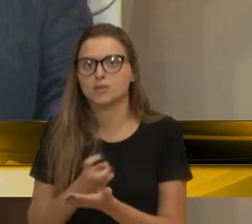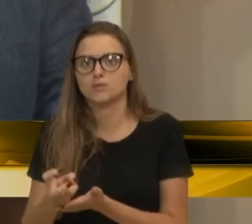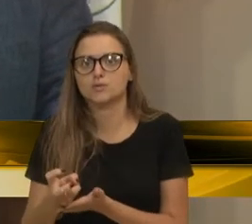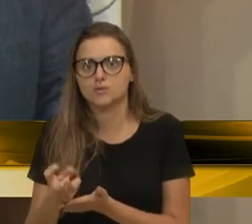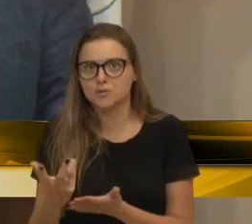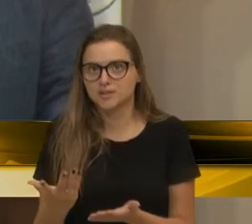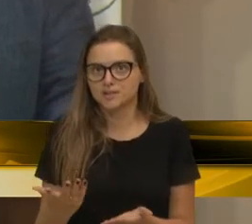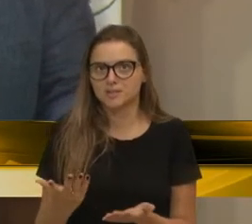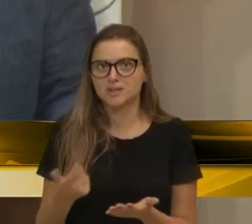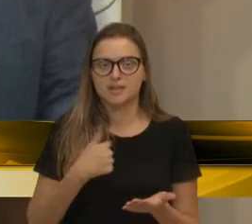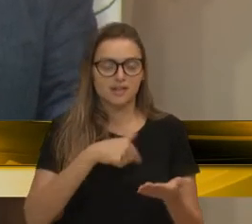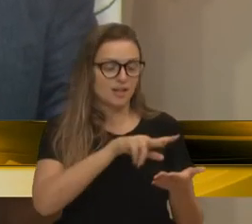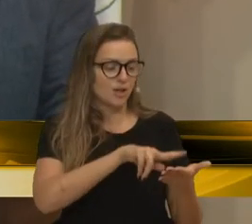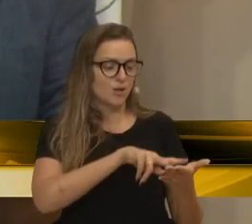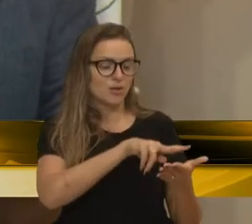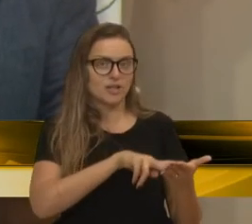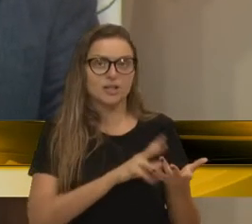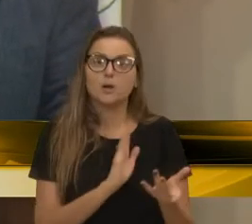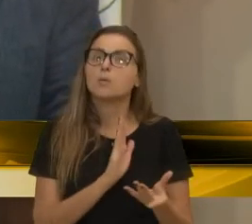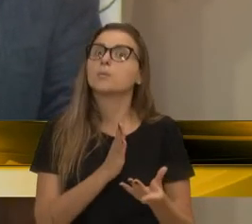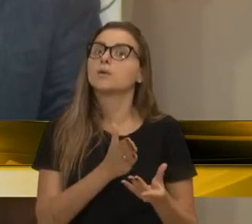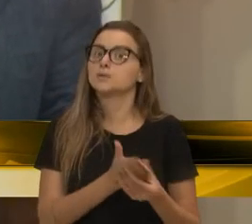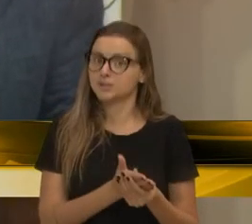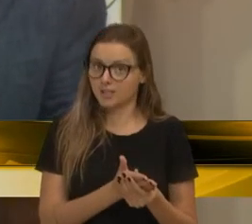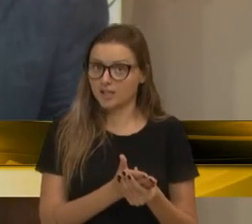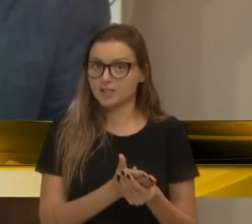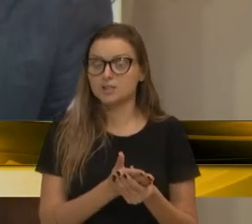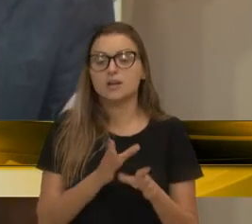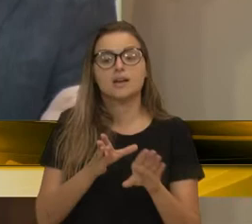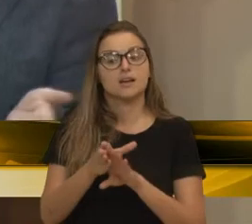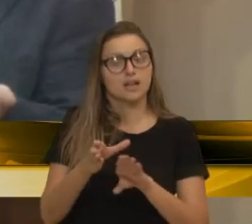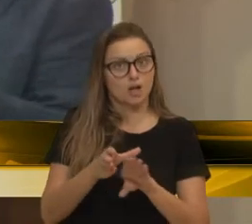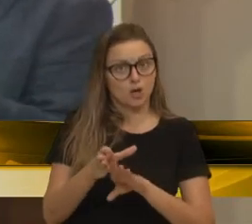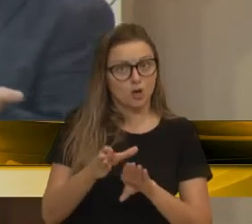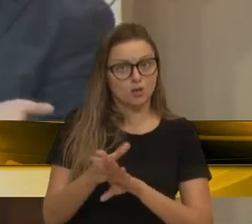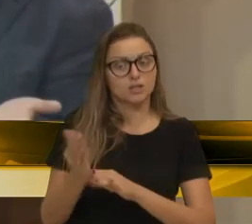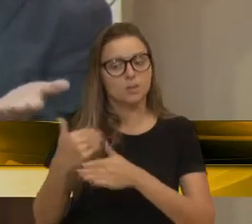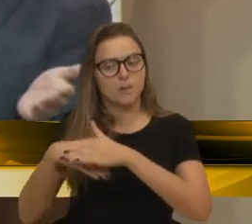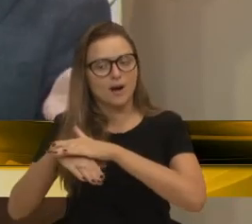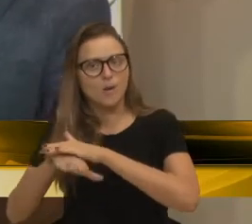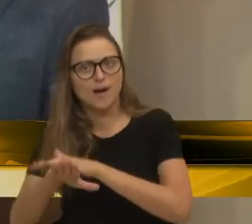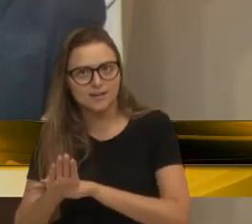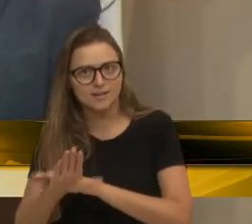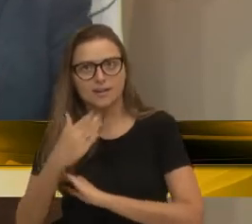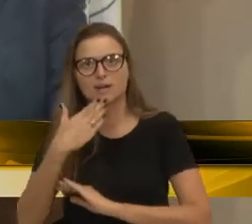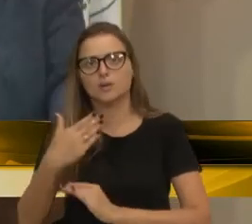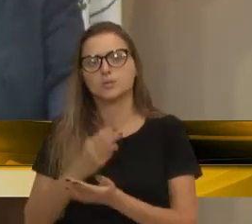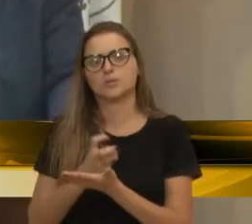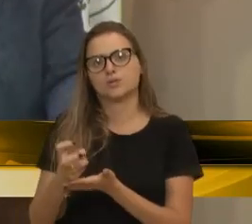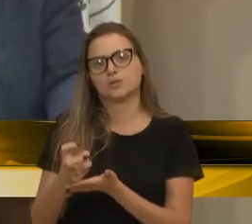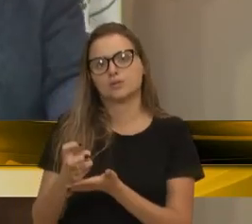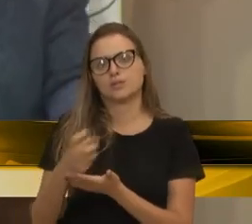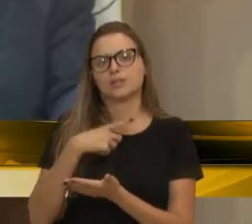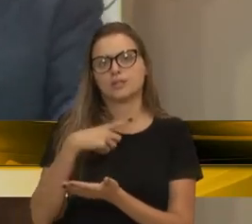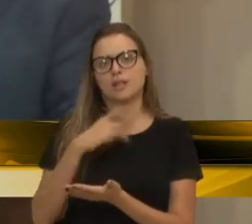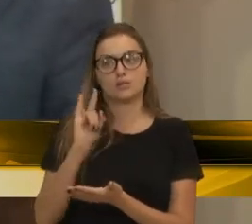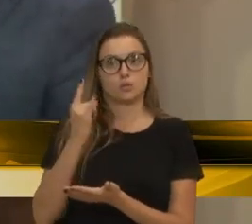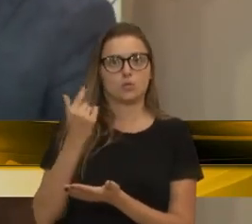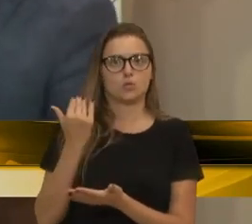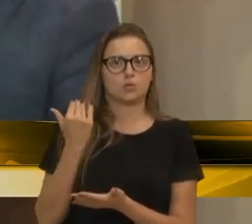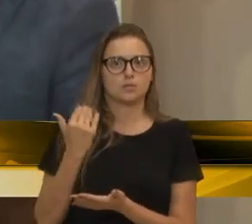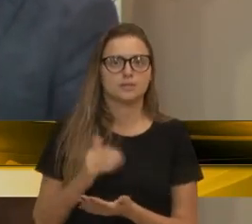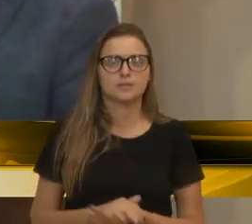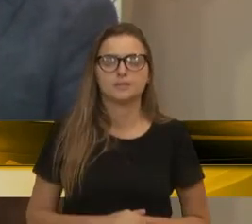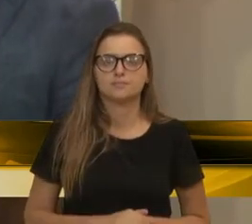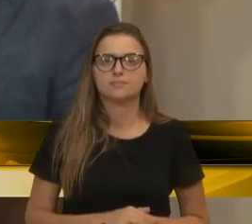do processo que aconselhou o arquivamento do outro pedido de impeachment, né? Então,